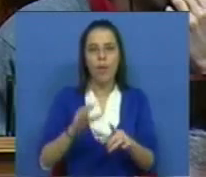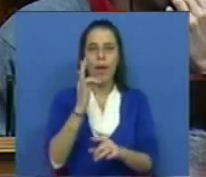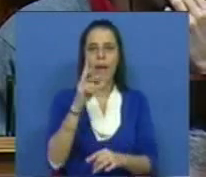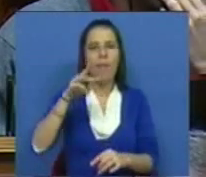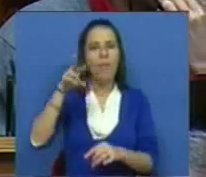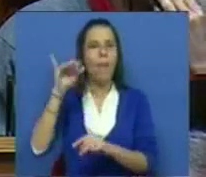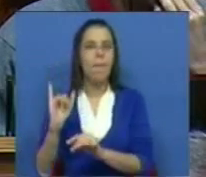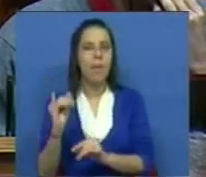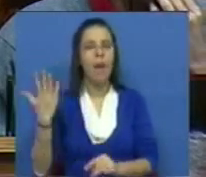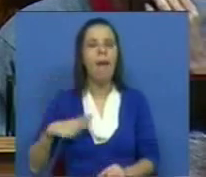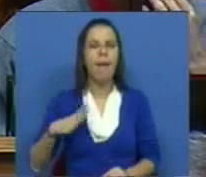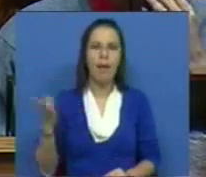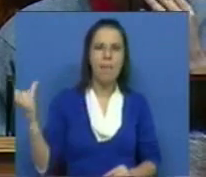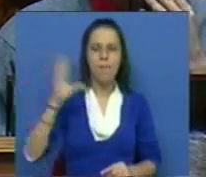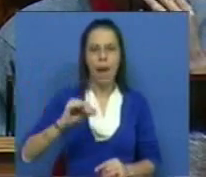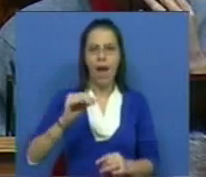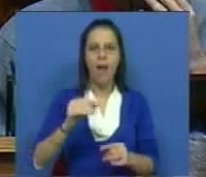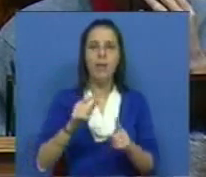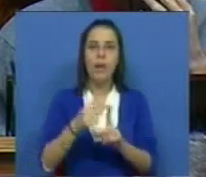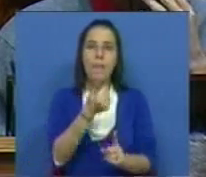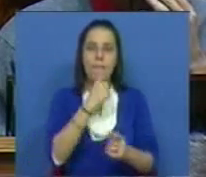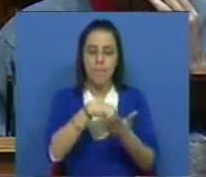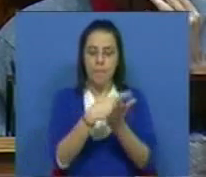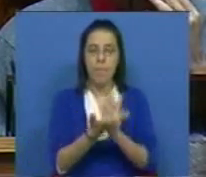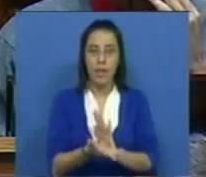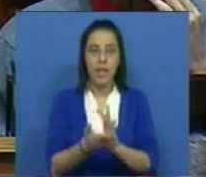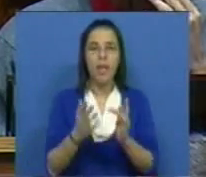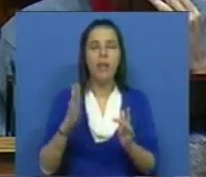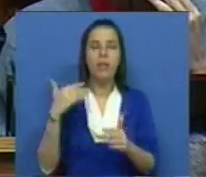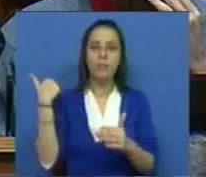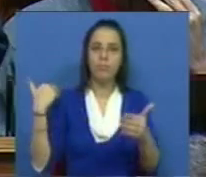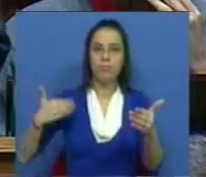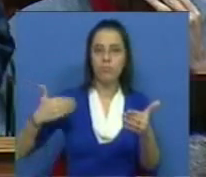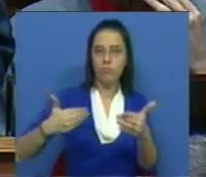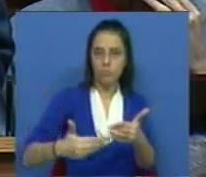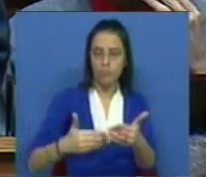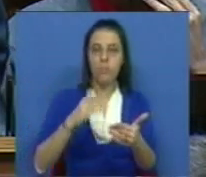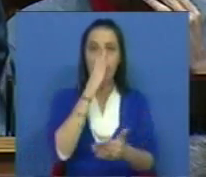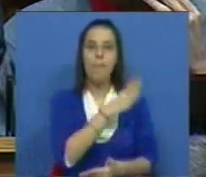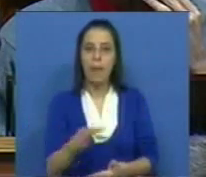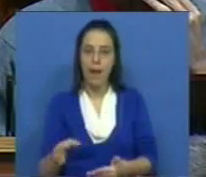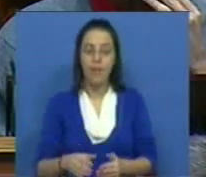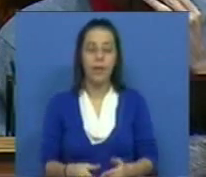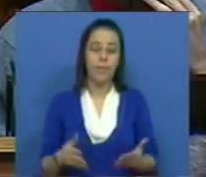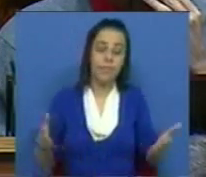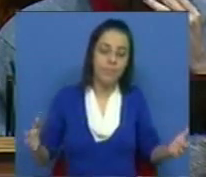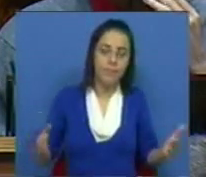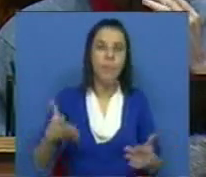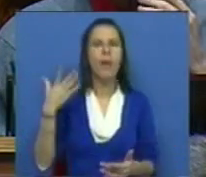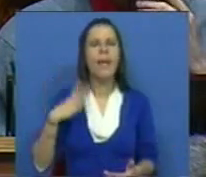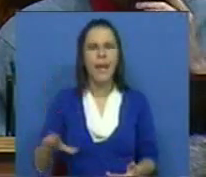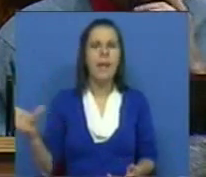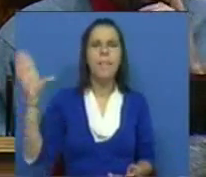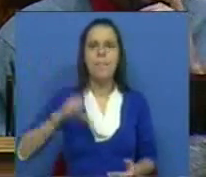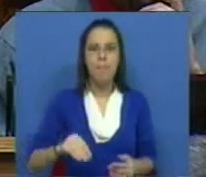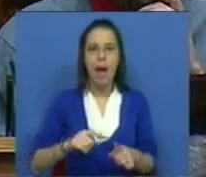FMI quer ir ainda mais longe nas medidas que têm vindo a levar à prática nomeadamente quer